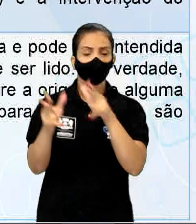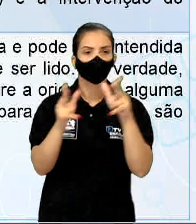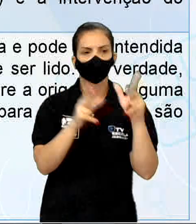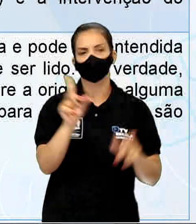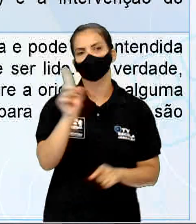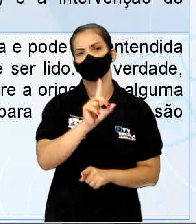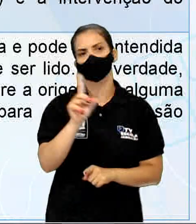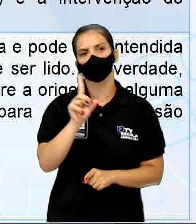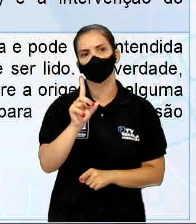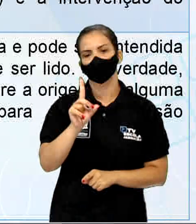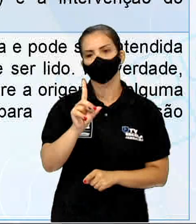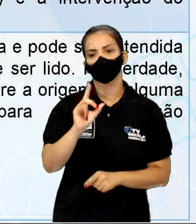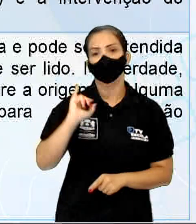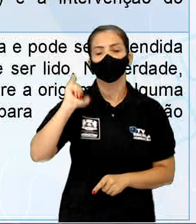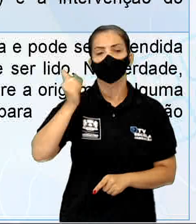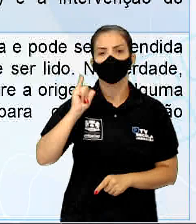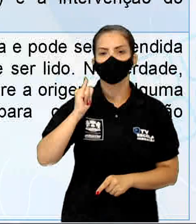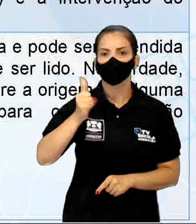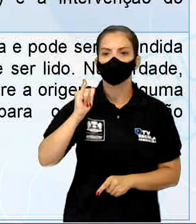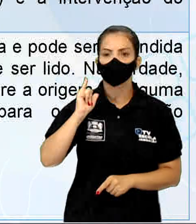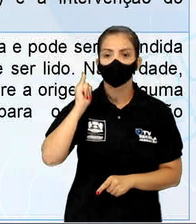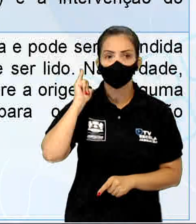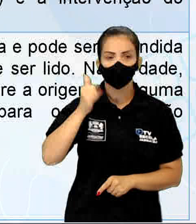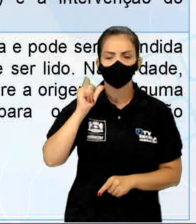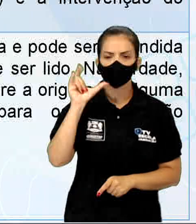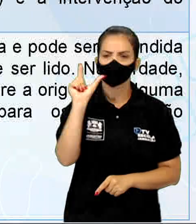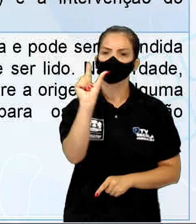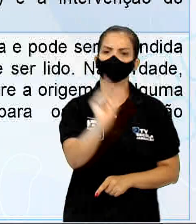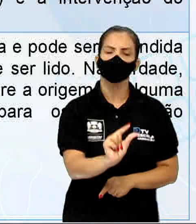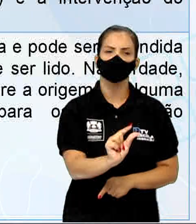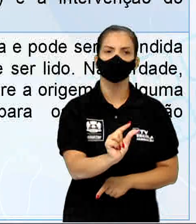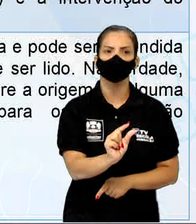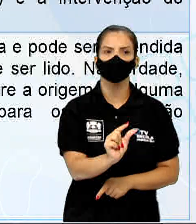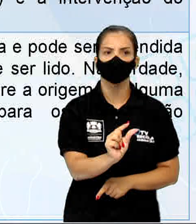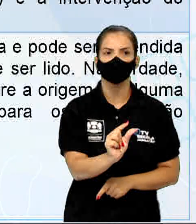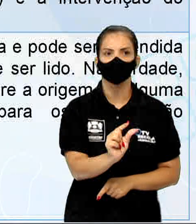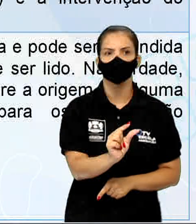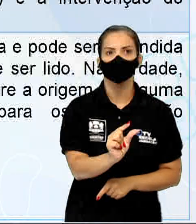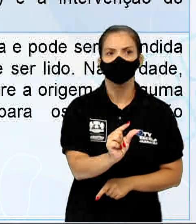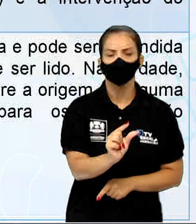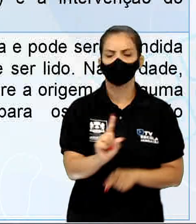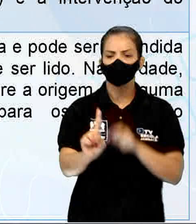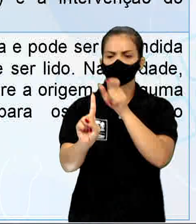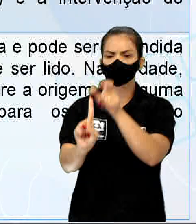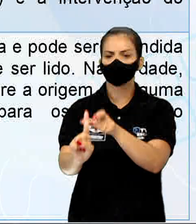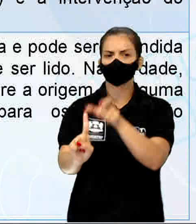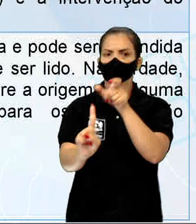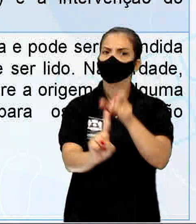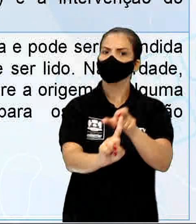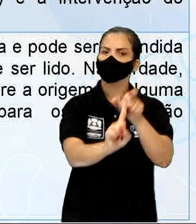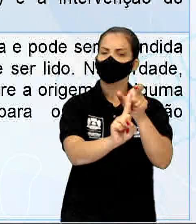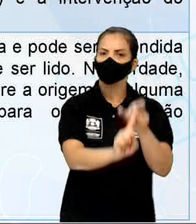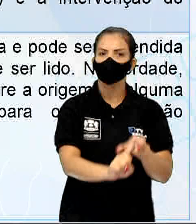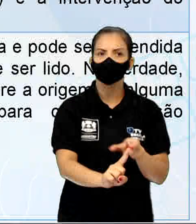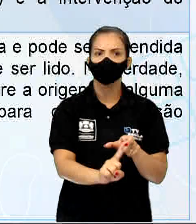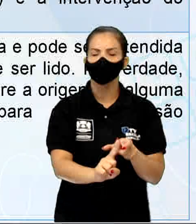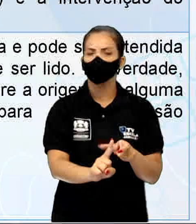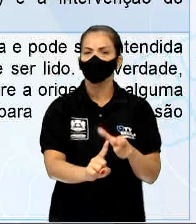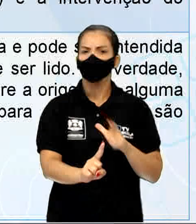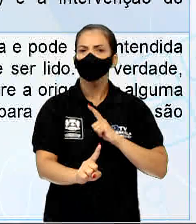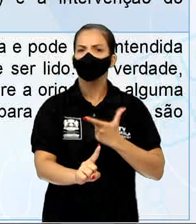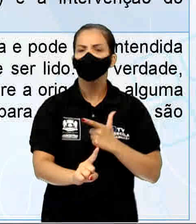uma narrativa curta. Você vira que eu li rapidinho. Reduzido em personagens, sem qualquer fundo histórico,